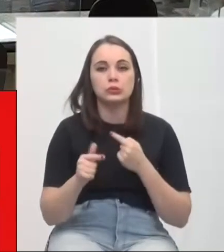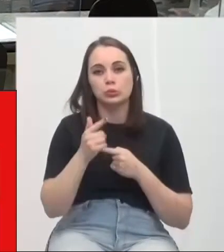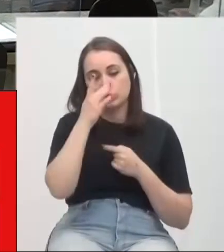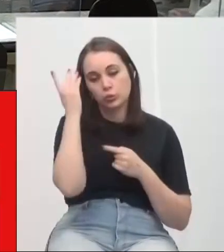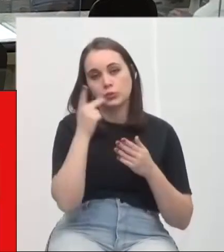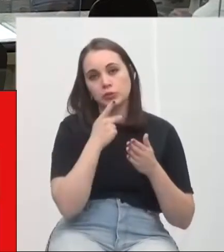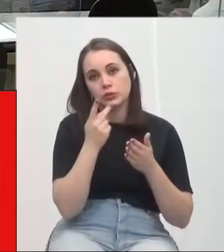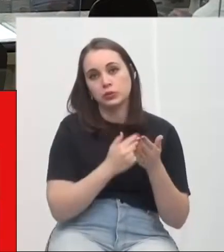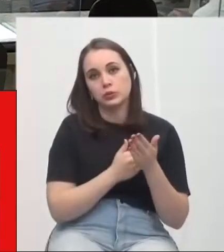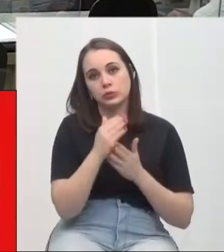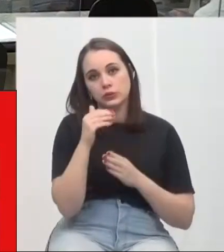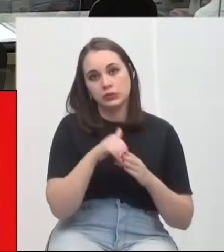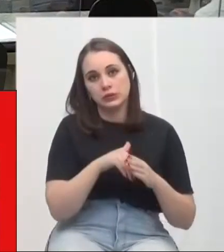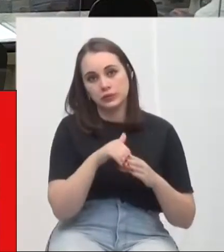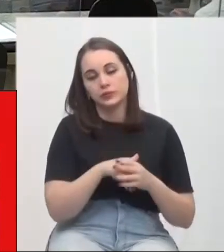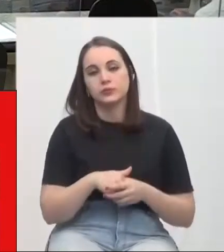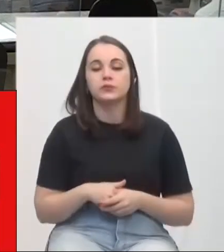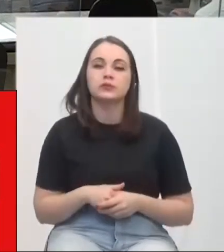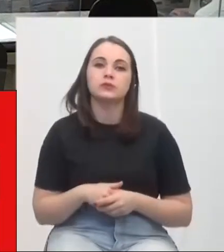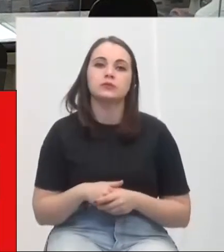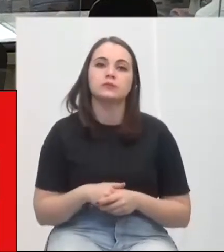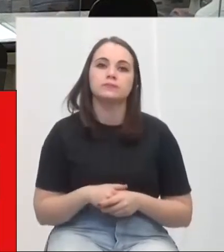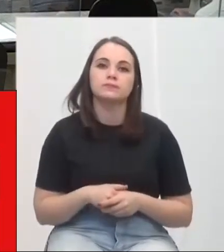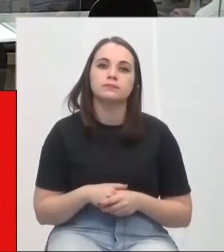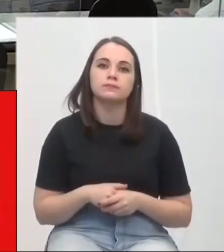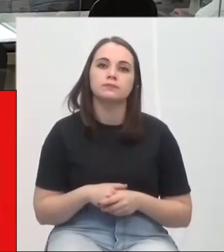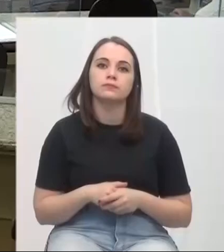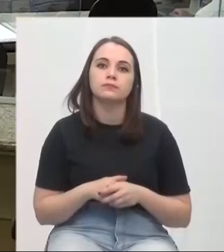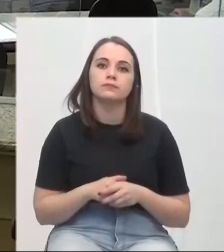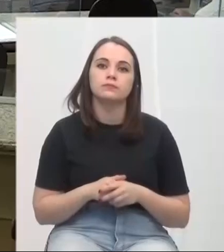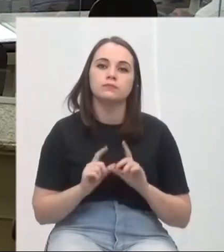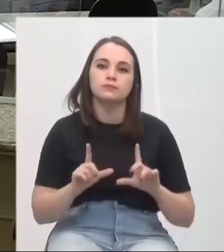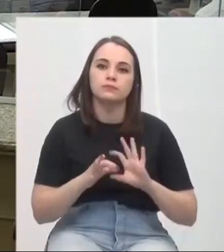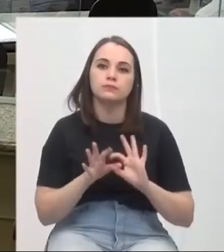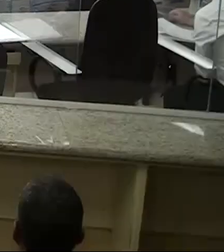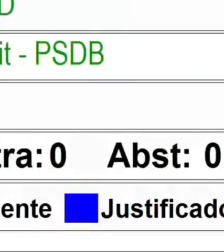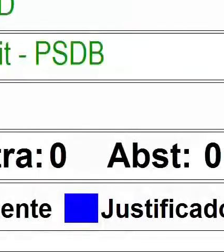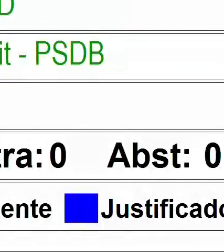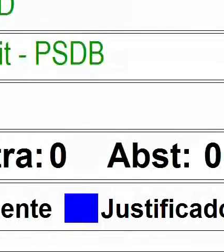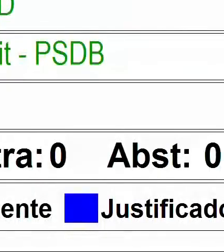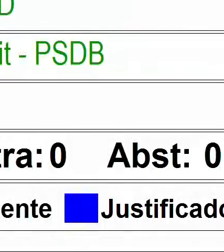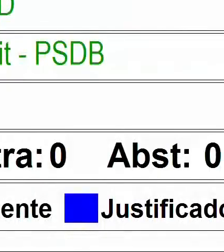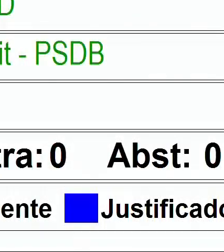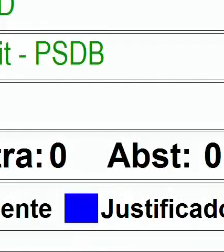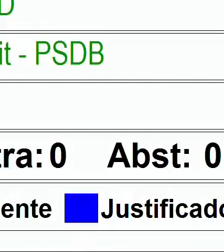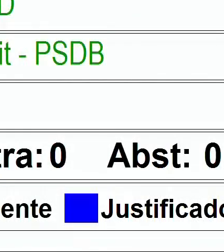Não havendo quem queira discutir, está em votação. Liberada a votação.